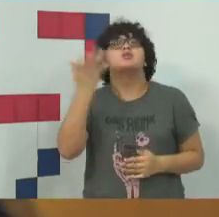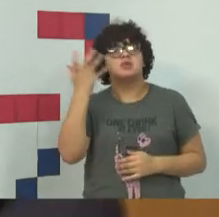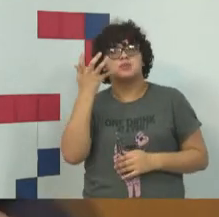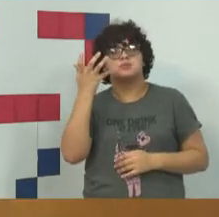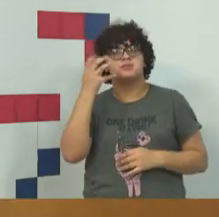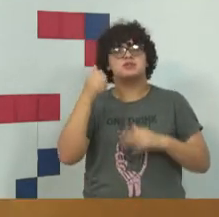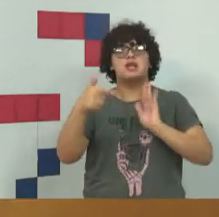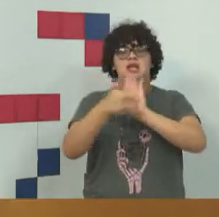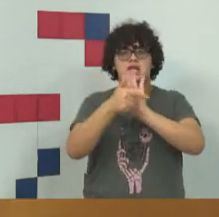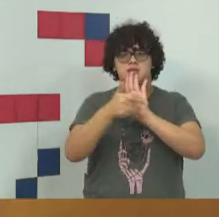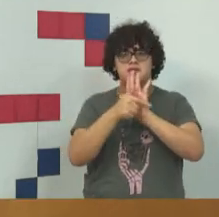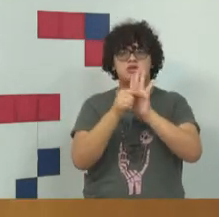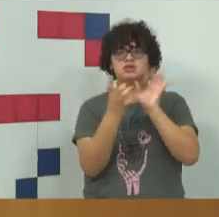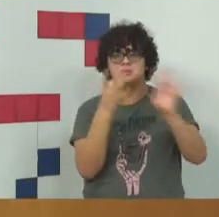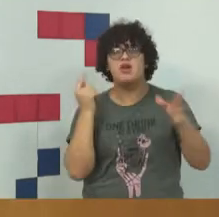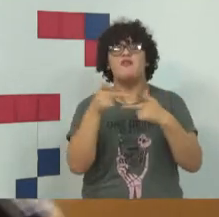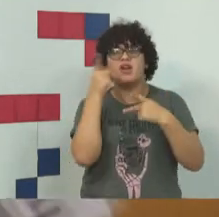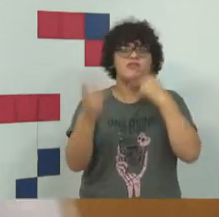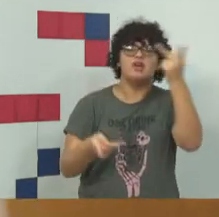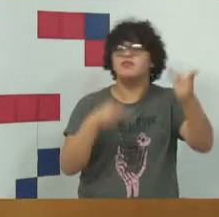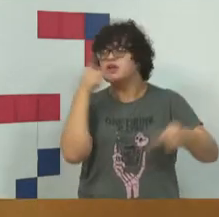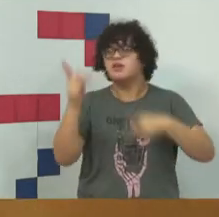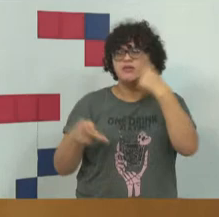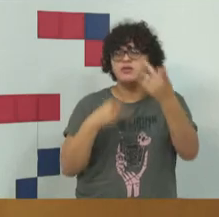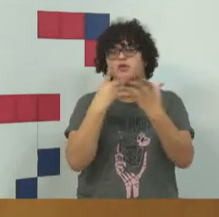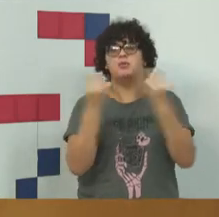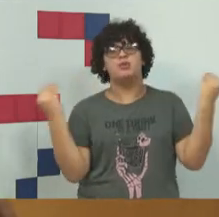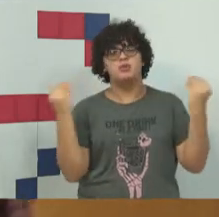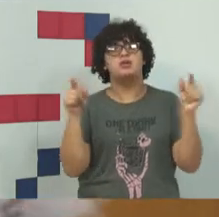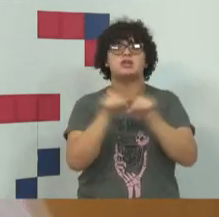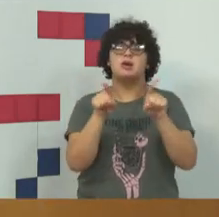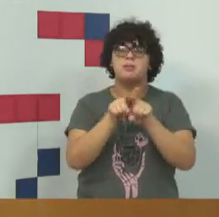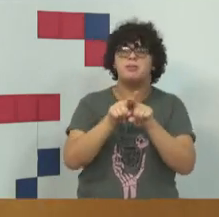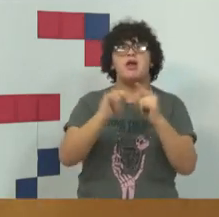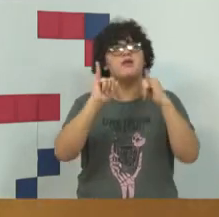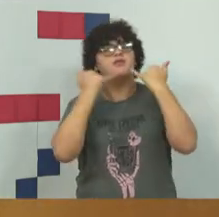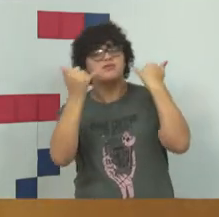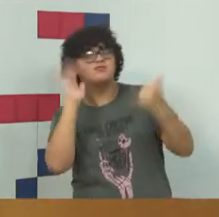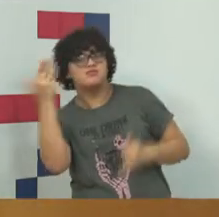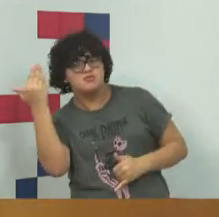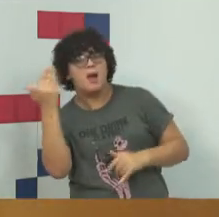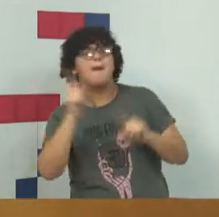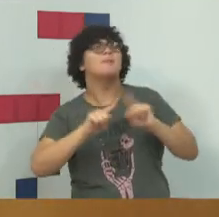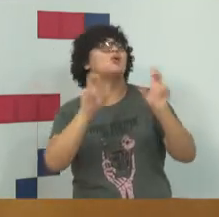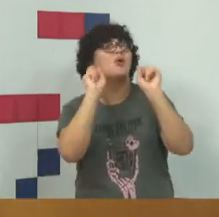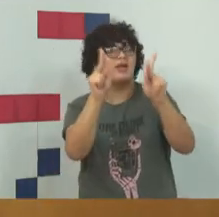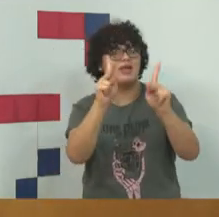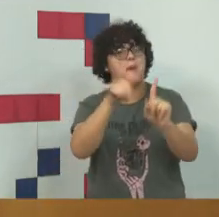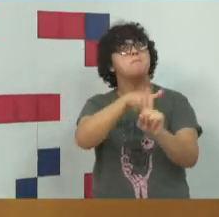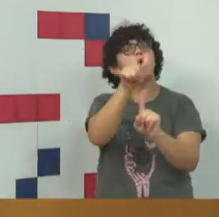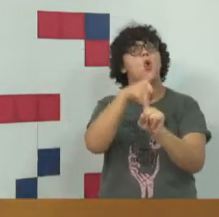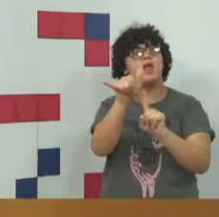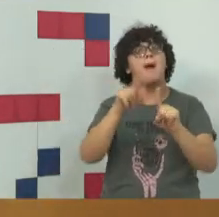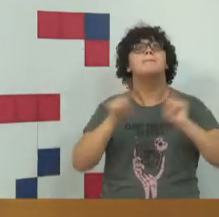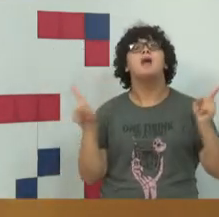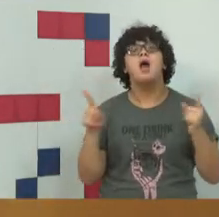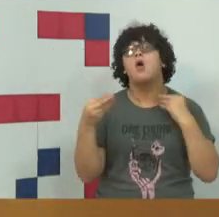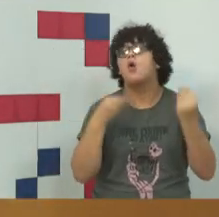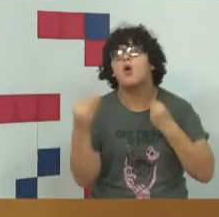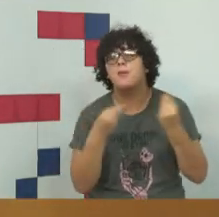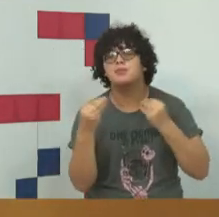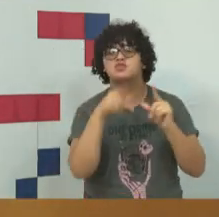Porque a gente está falando em crime, crime, crime, e estamos falando muito em fake news, cyberbullying, ok, mas assim, tem um rol de